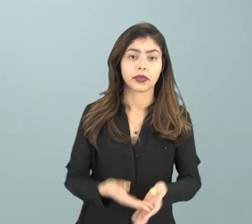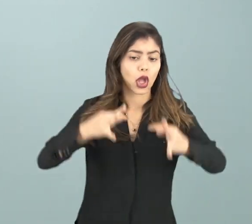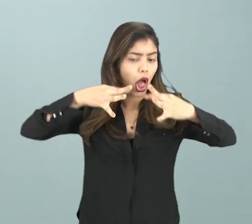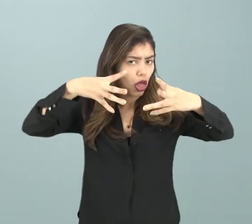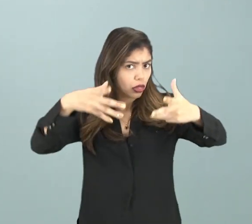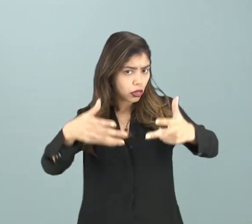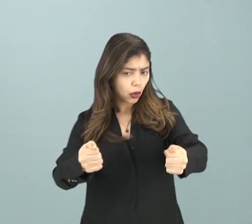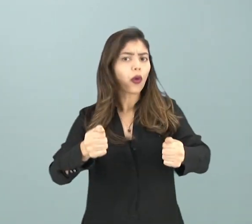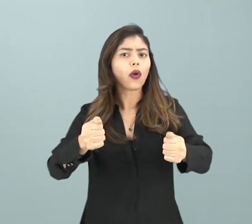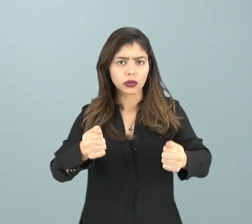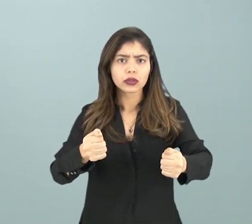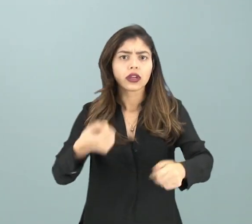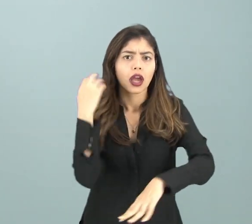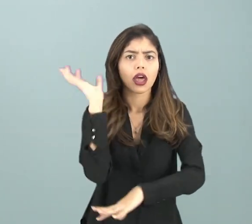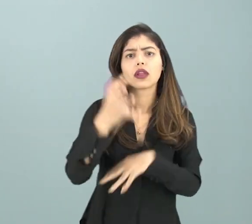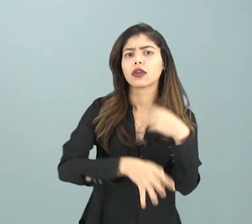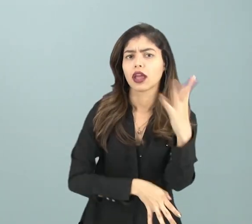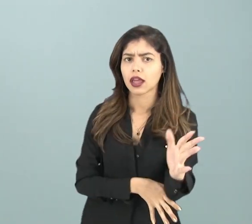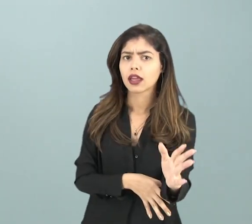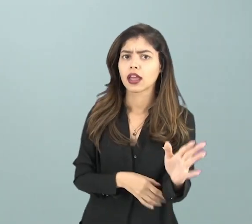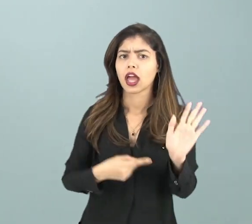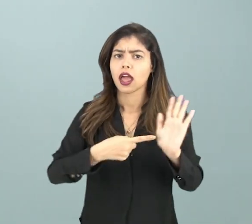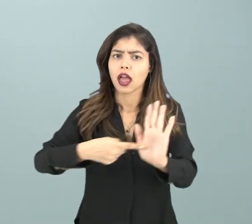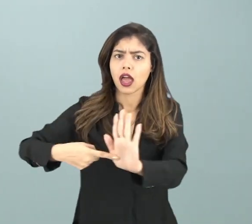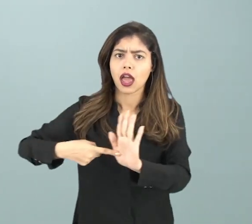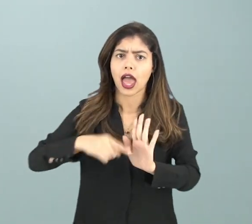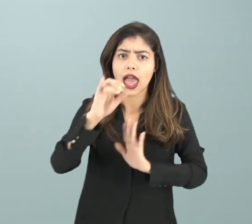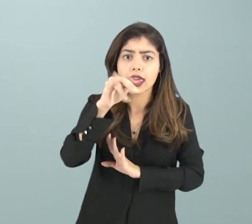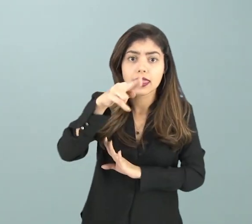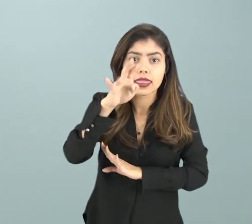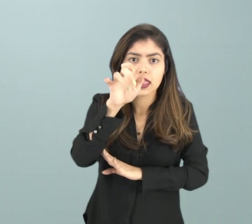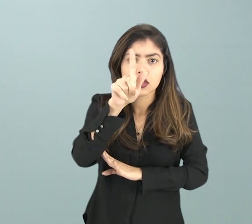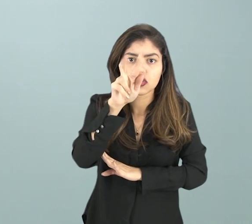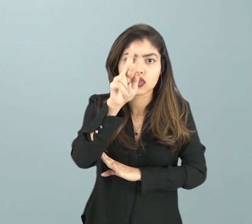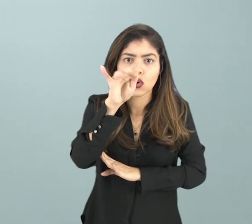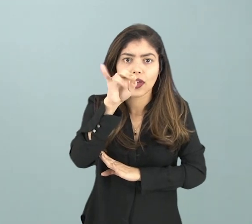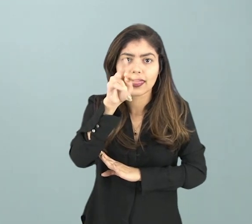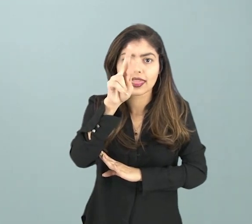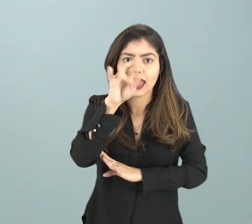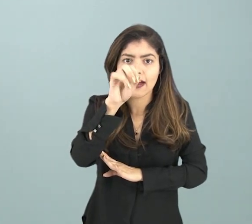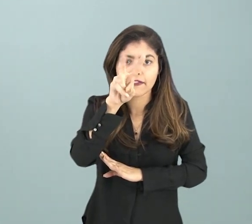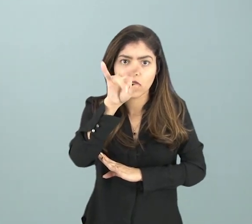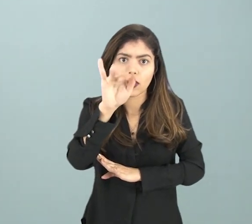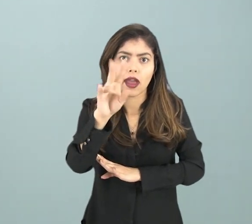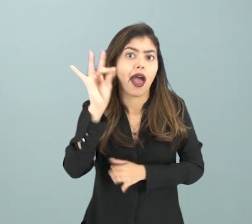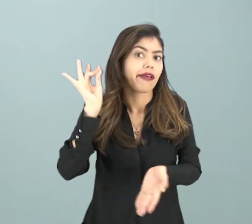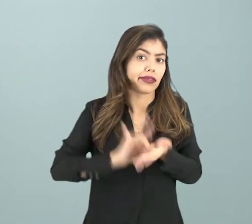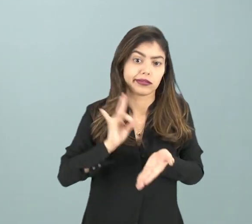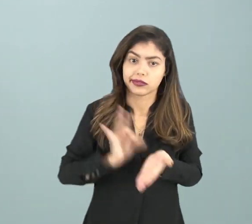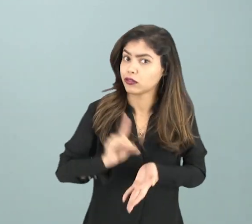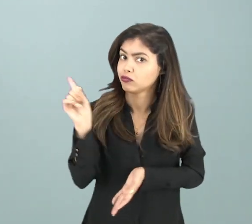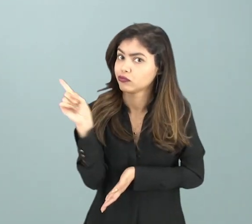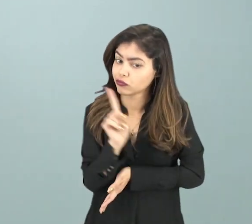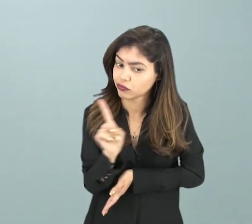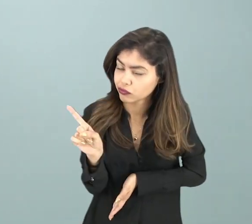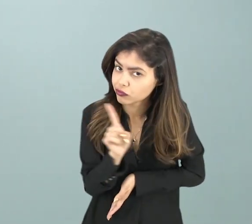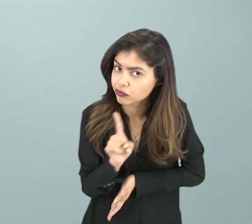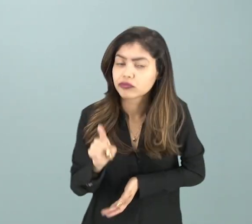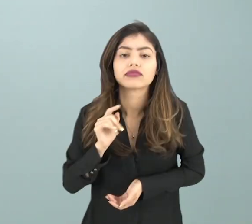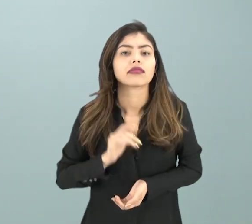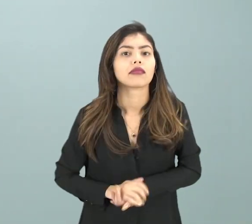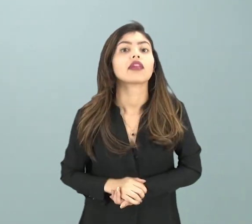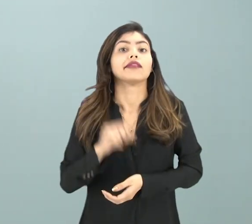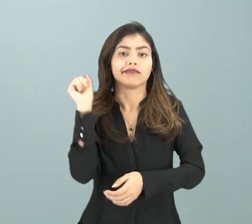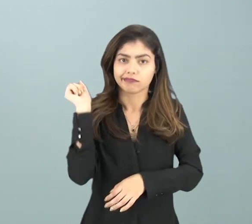todos os recursos naturais, eles eram inesgotáveis. E isso não é uma verdade. Os recursos